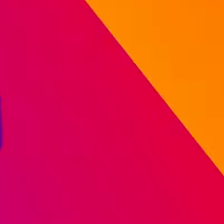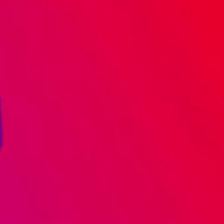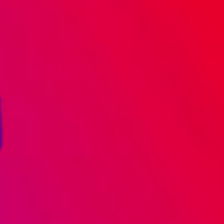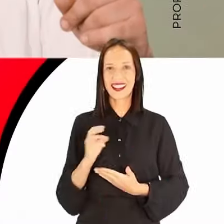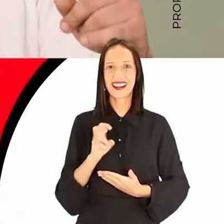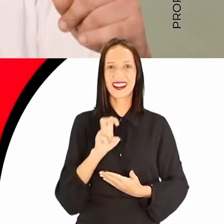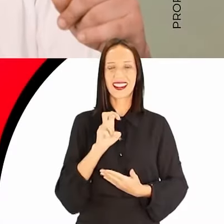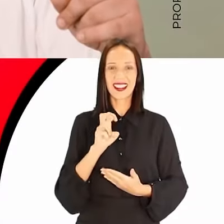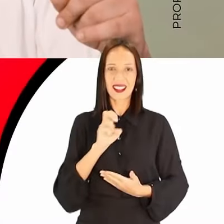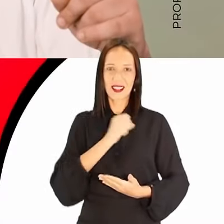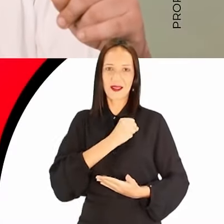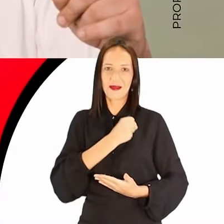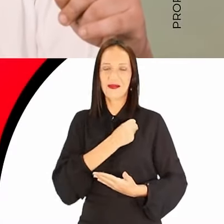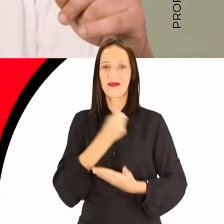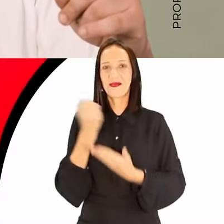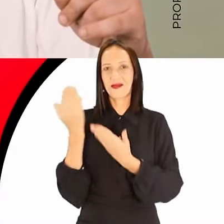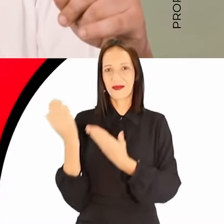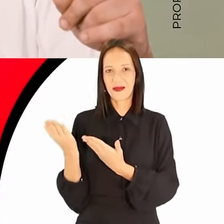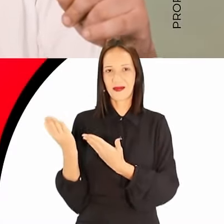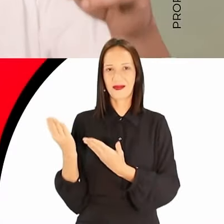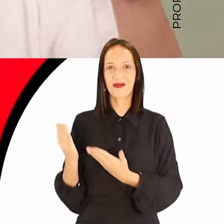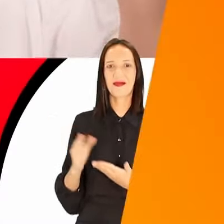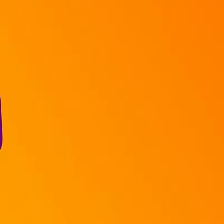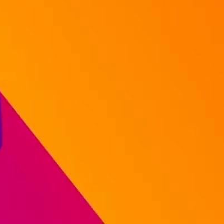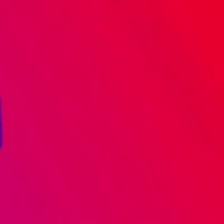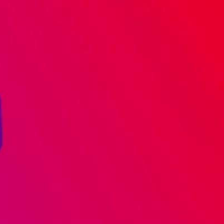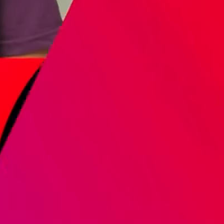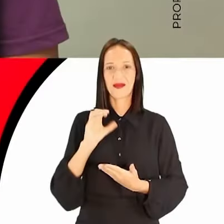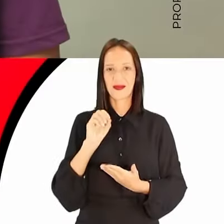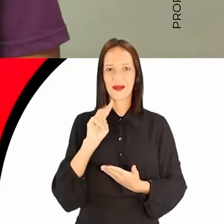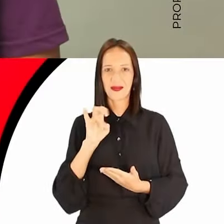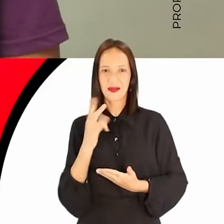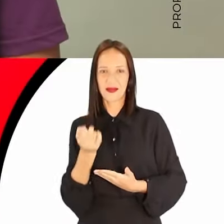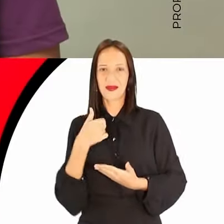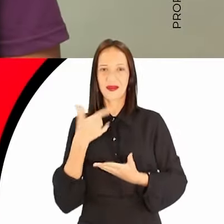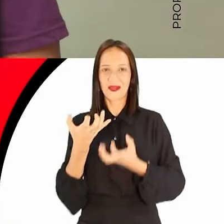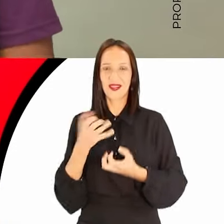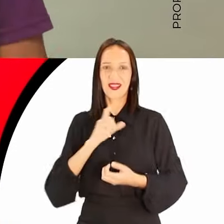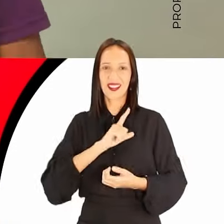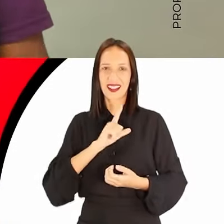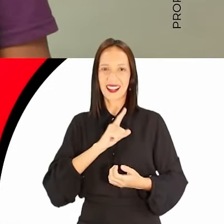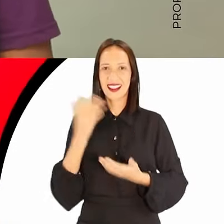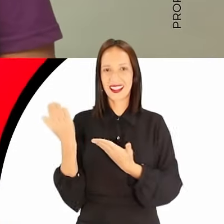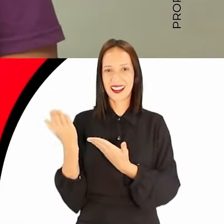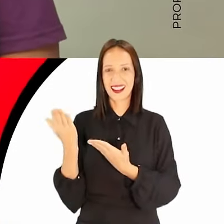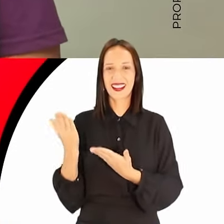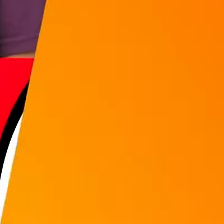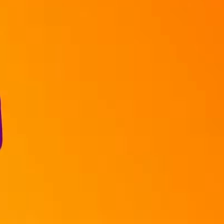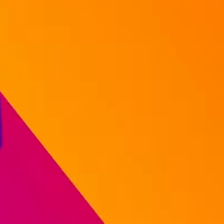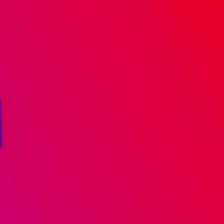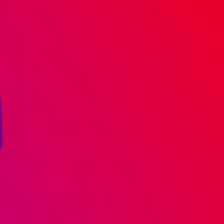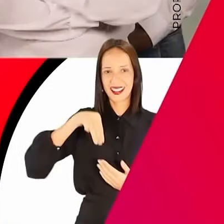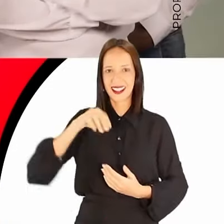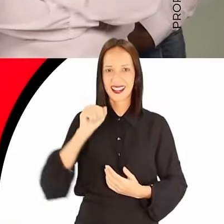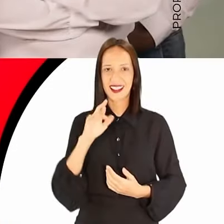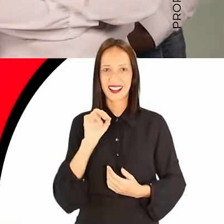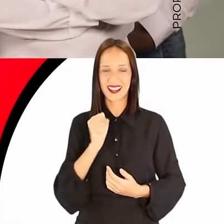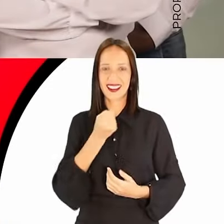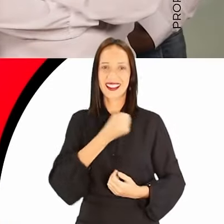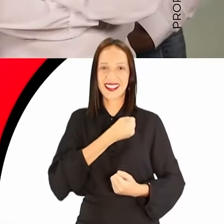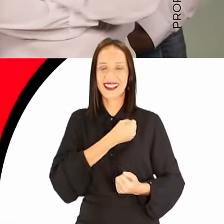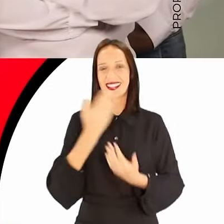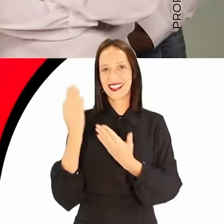-7. 50-6-6-0, ovelha que eu quero. Olá, meu nome é Samuel da 27, vote 50-27-7. Marcos